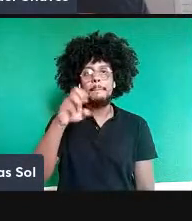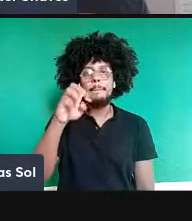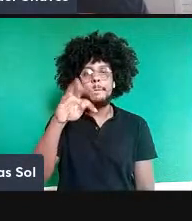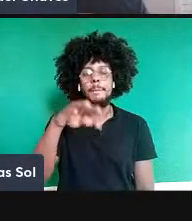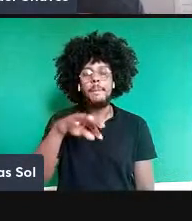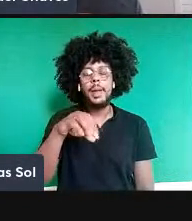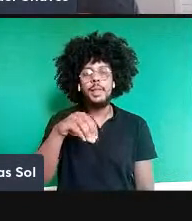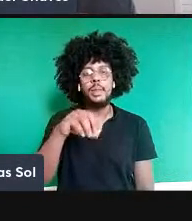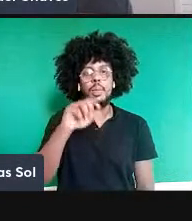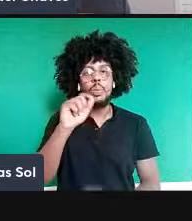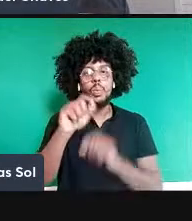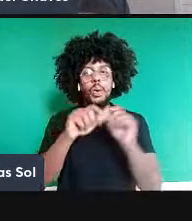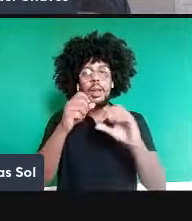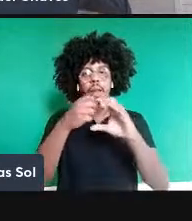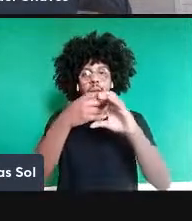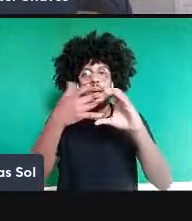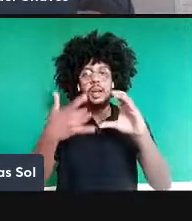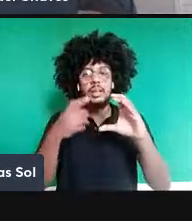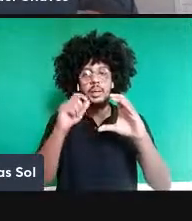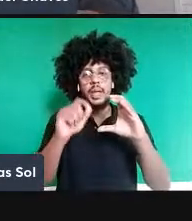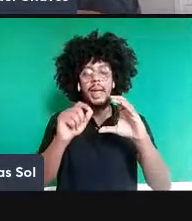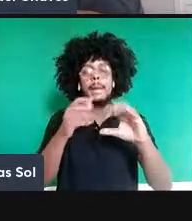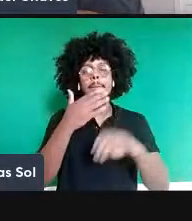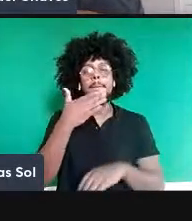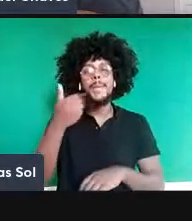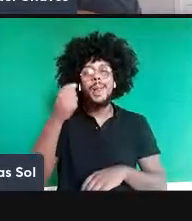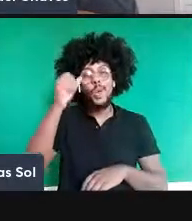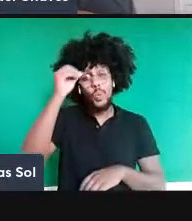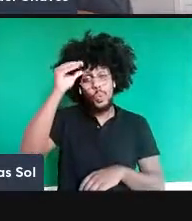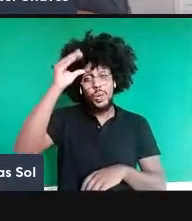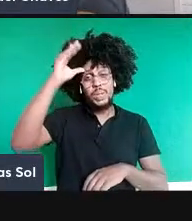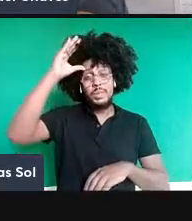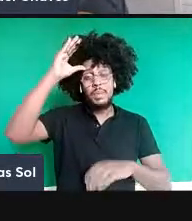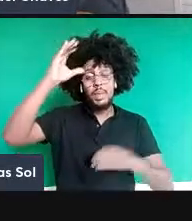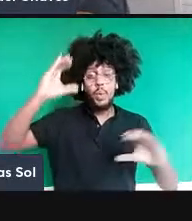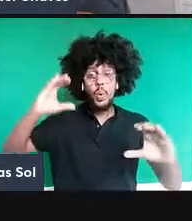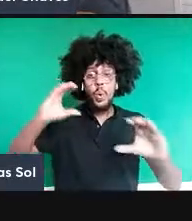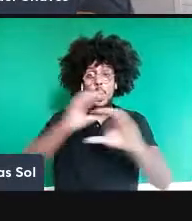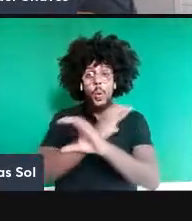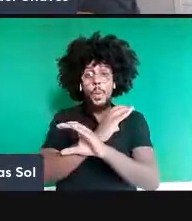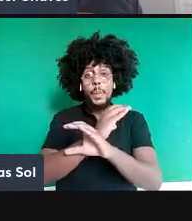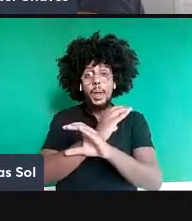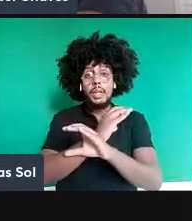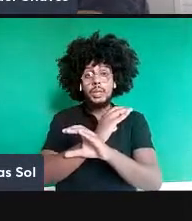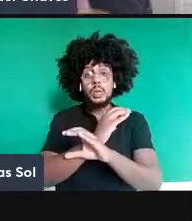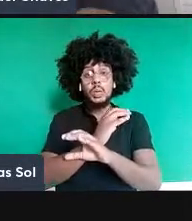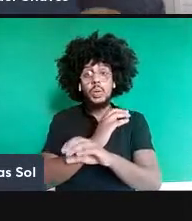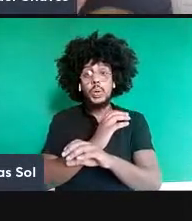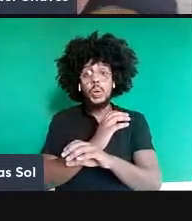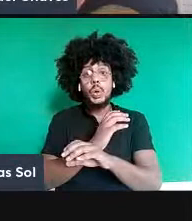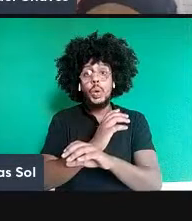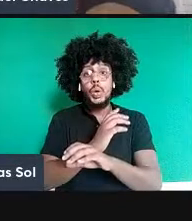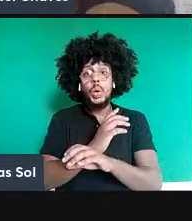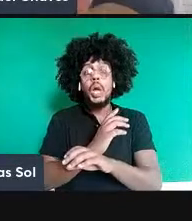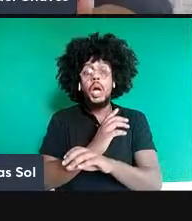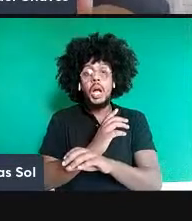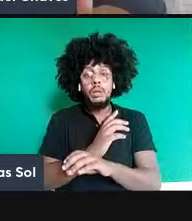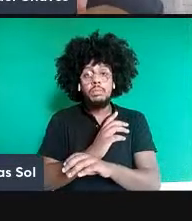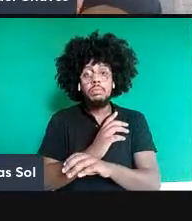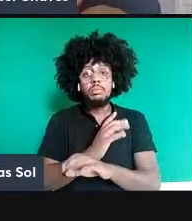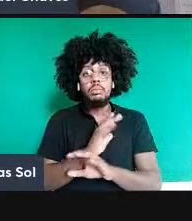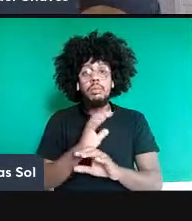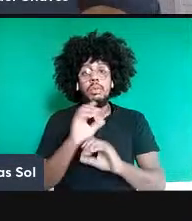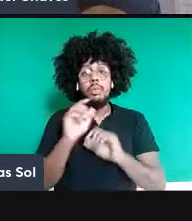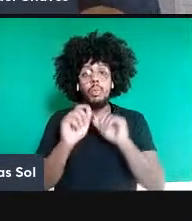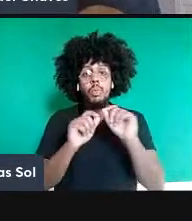melhor conhecimento possível do todo não inclui o melhor conhecimento possível de suas partes. Então, o que eu quero dizer com isso é o